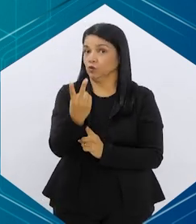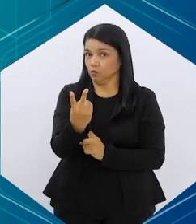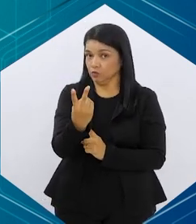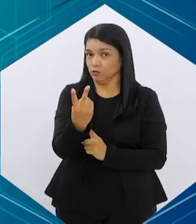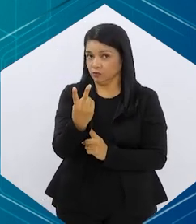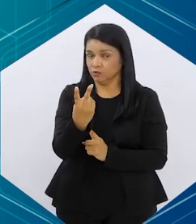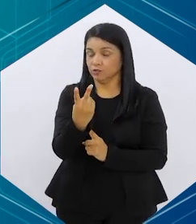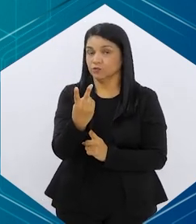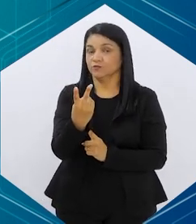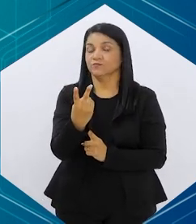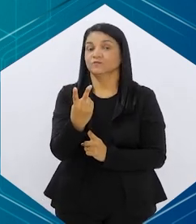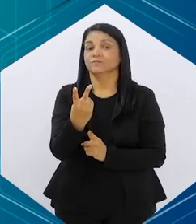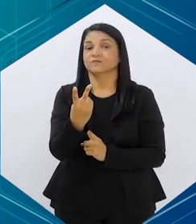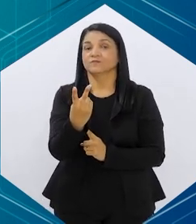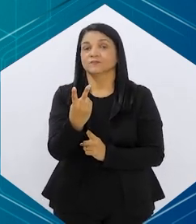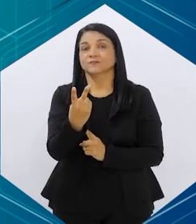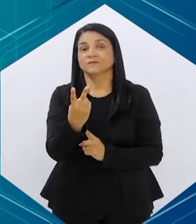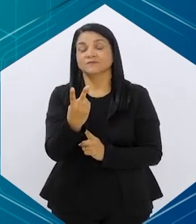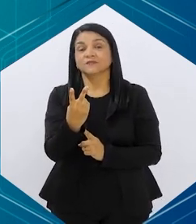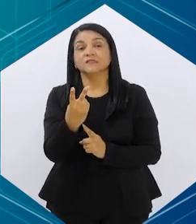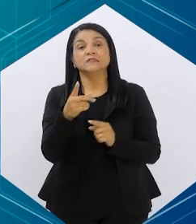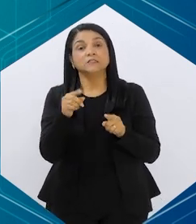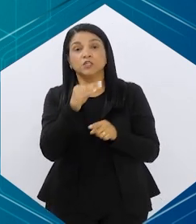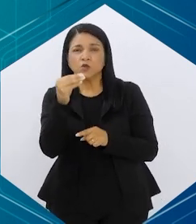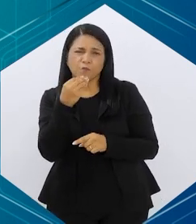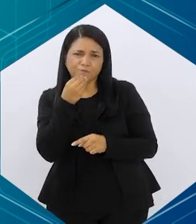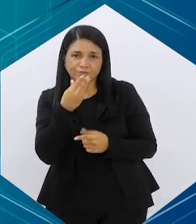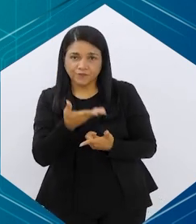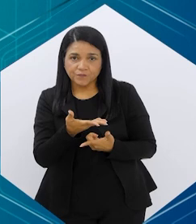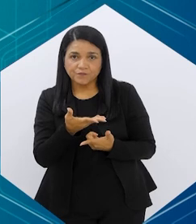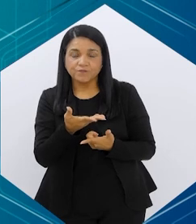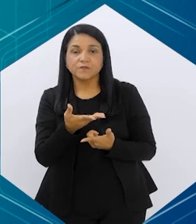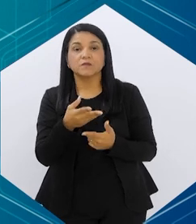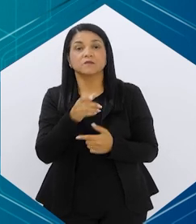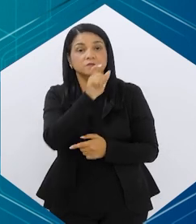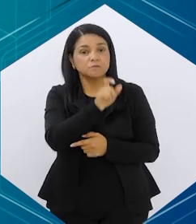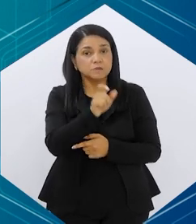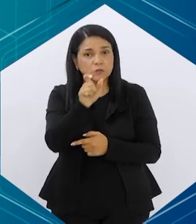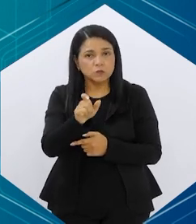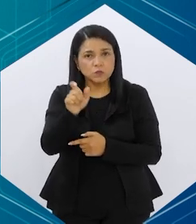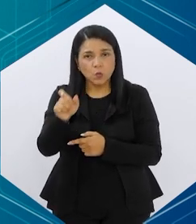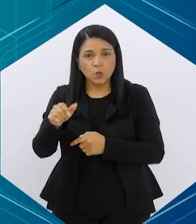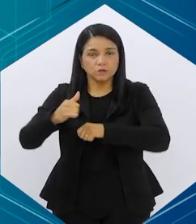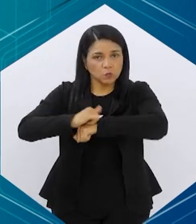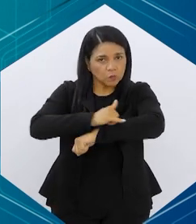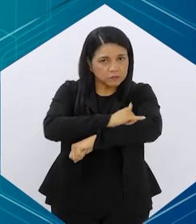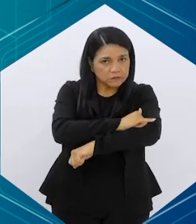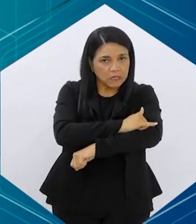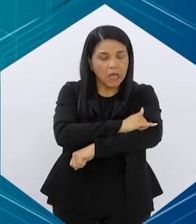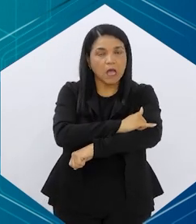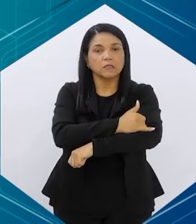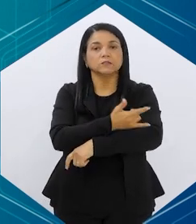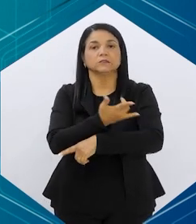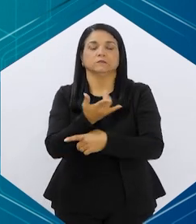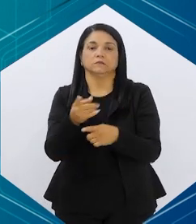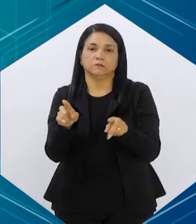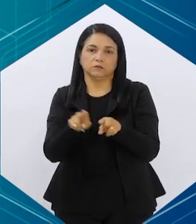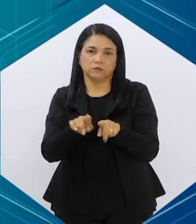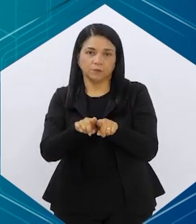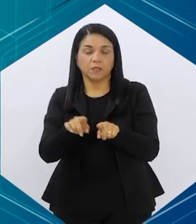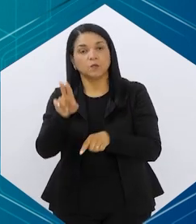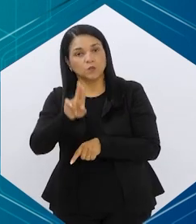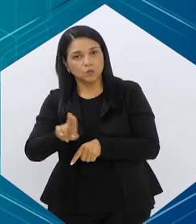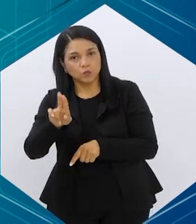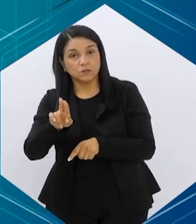tipo 2, desculpa, e, obviamente, esses pacientes também cursam com obesidade ou sobrepeso.